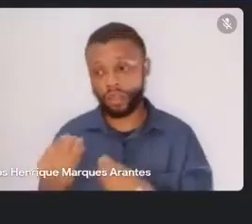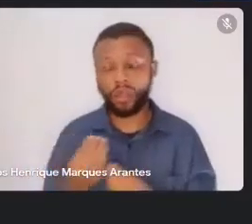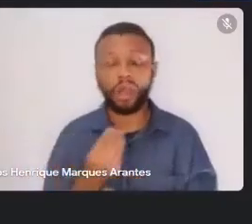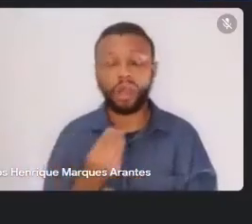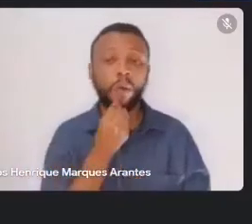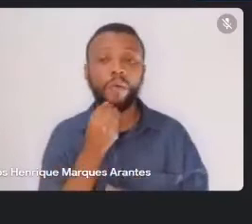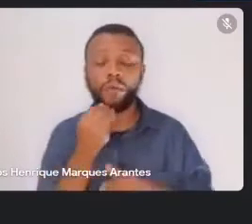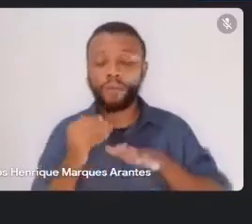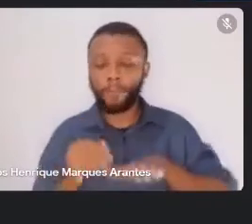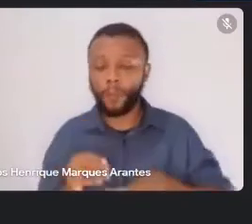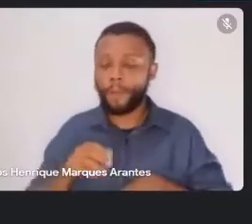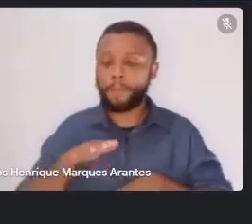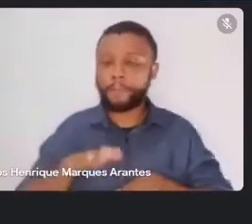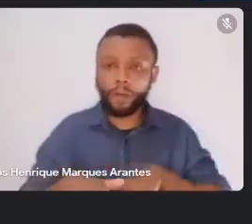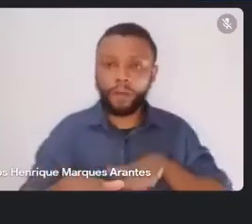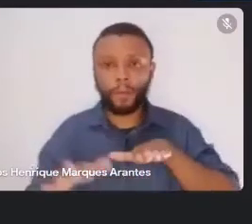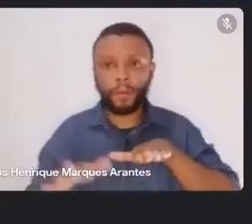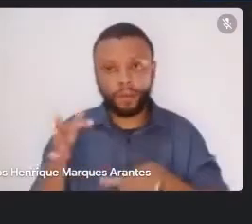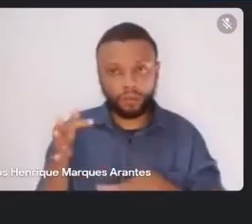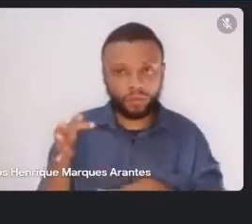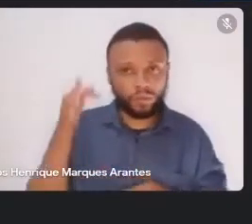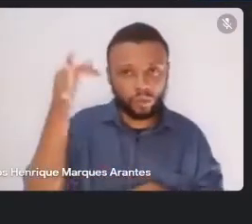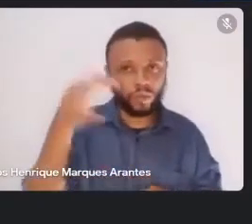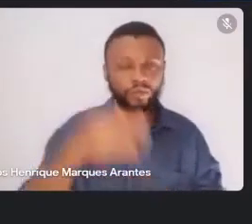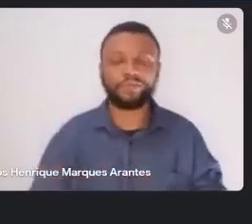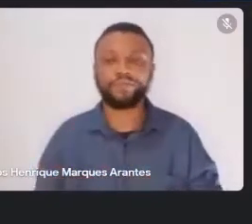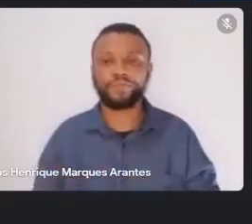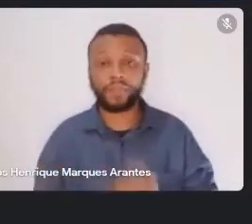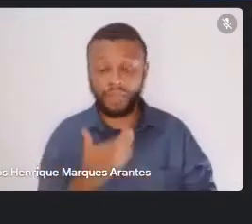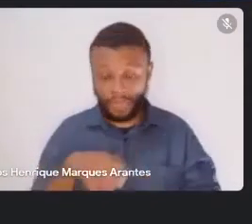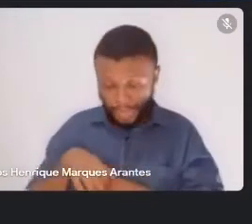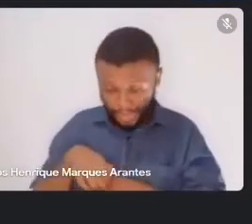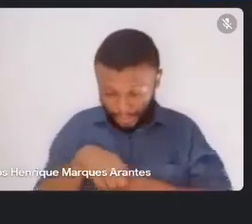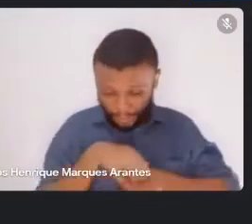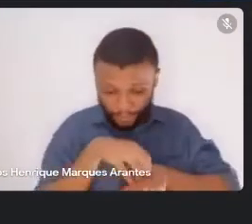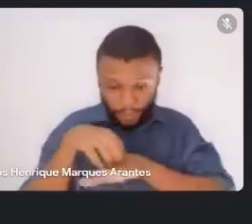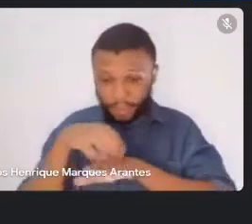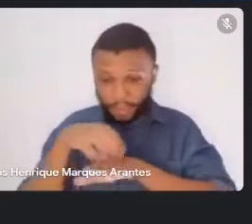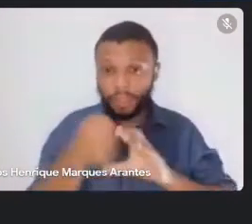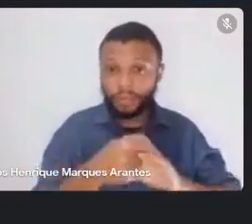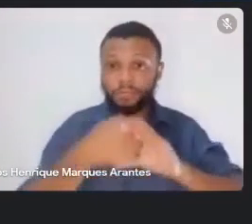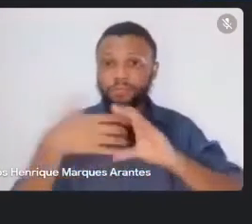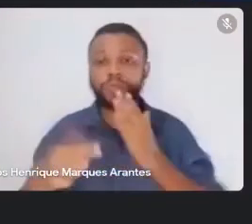daqui para frente. Caravanas euclidianas, caravanas,